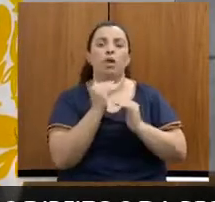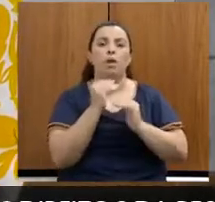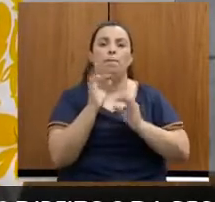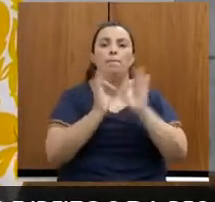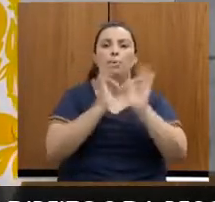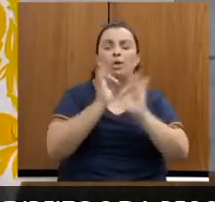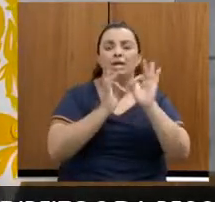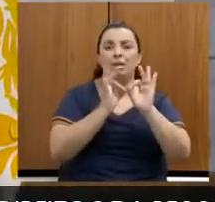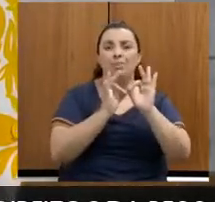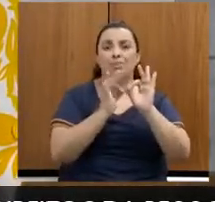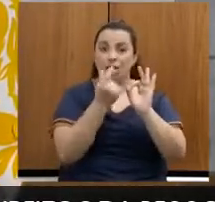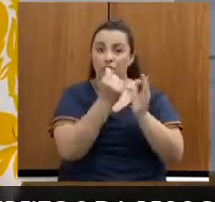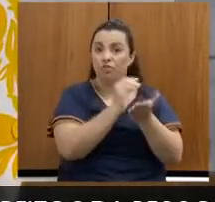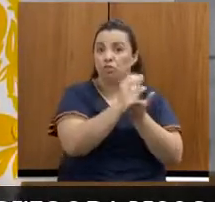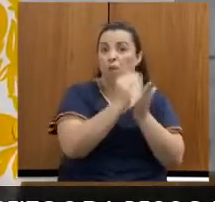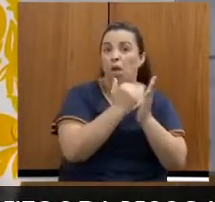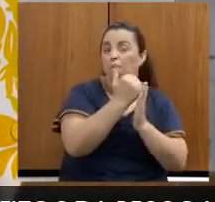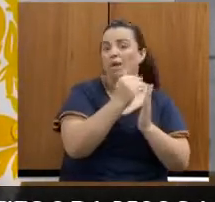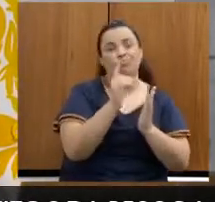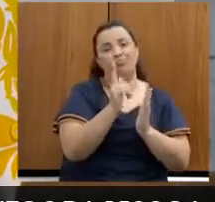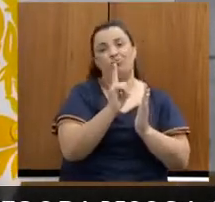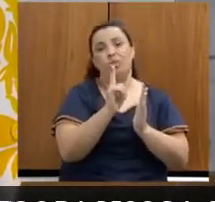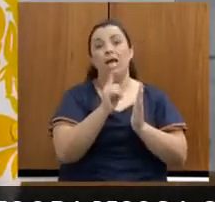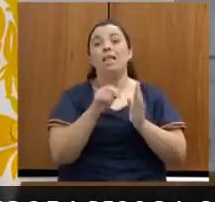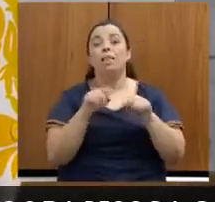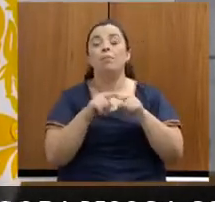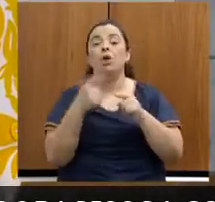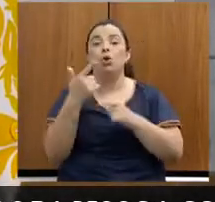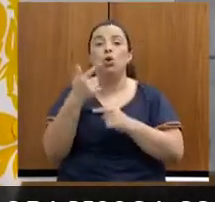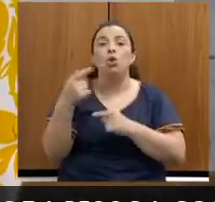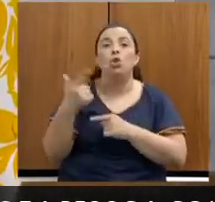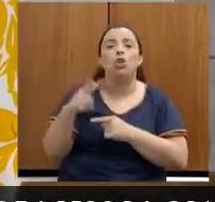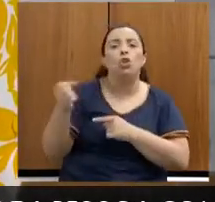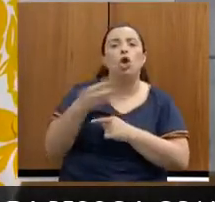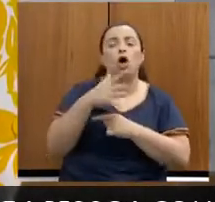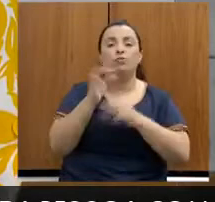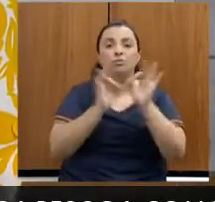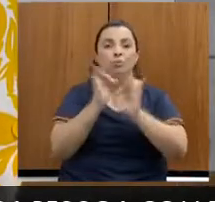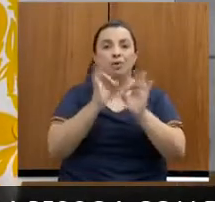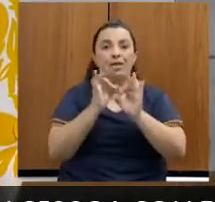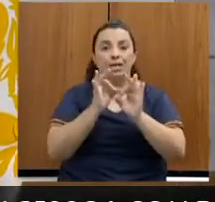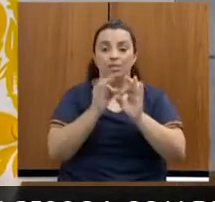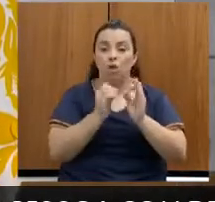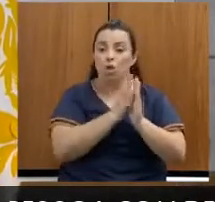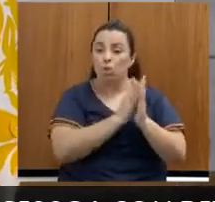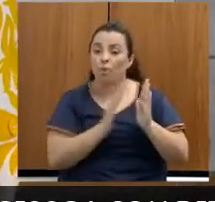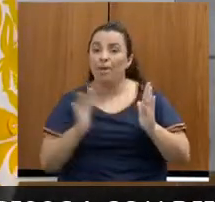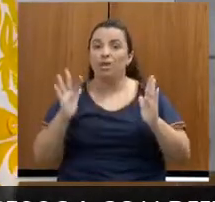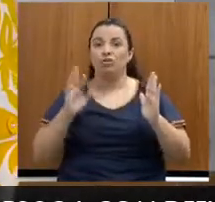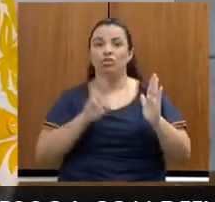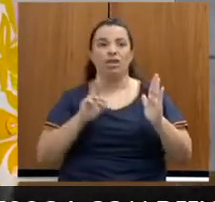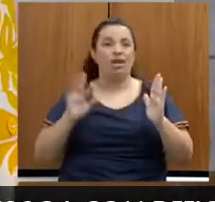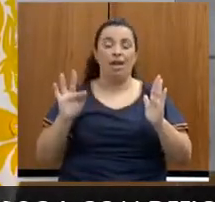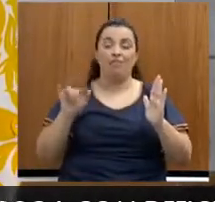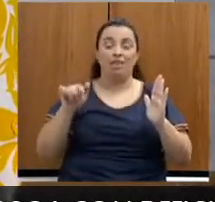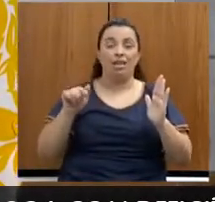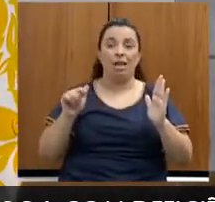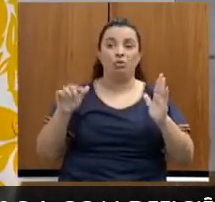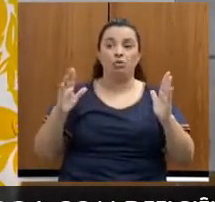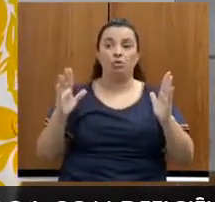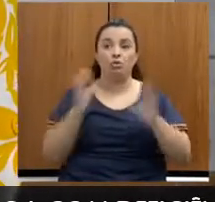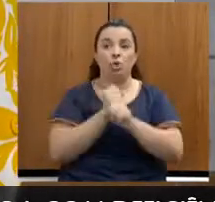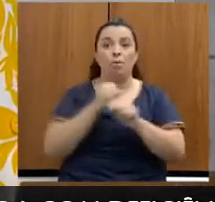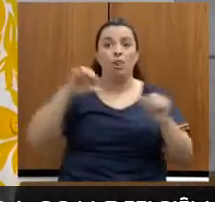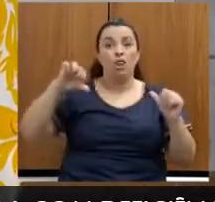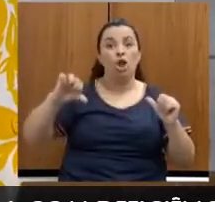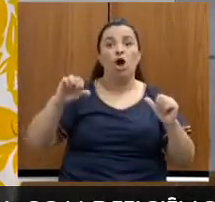nem criar programas durante todo o período do regime de recuperação fiscal, que o que está sendo proposto é uma adesão por nove anos. O regime de